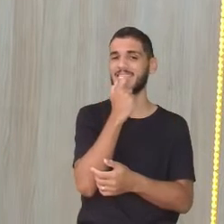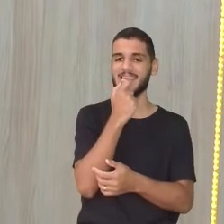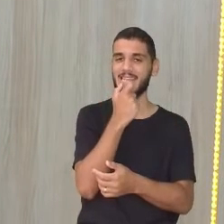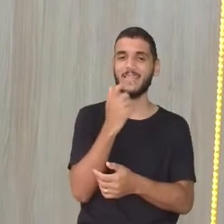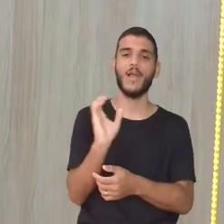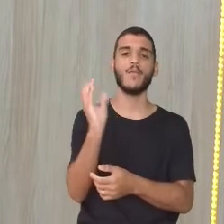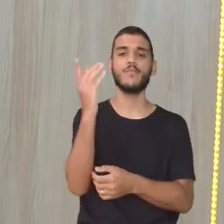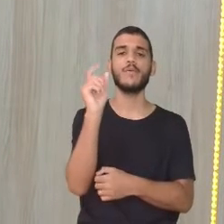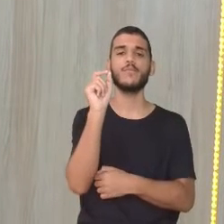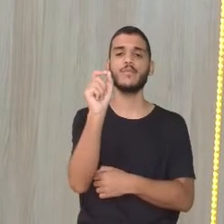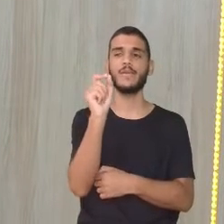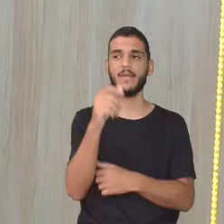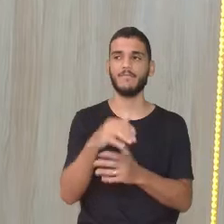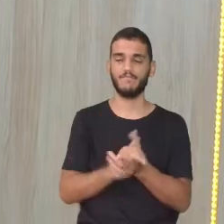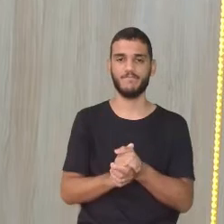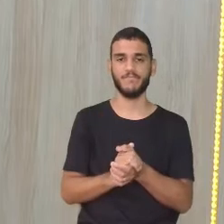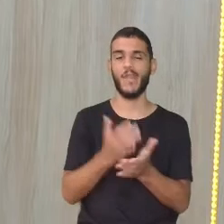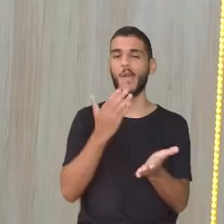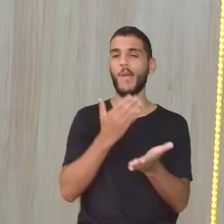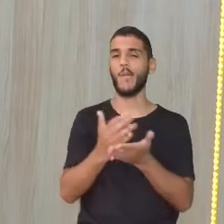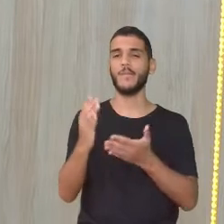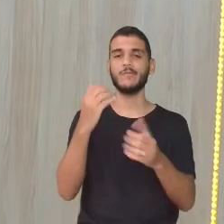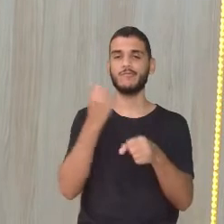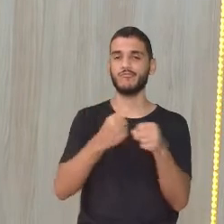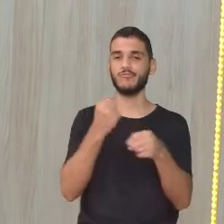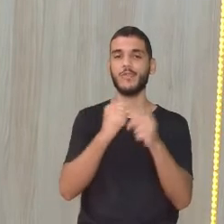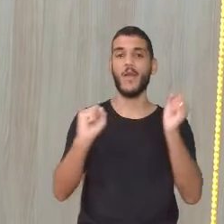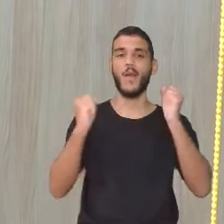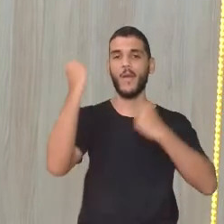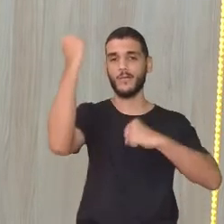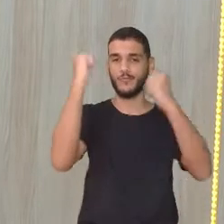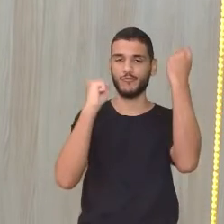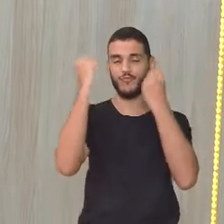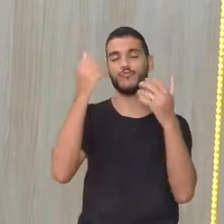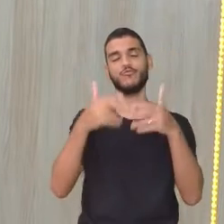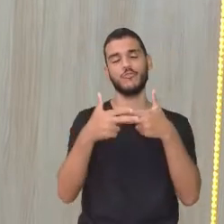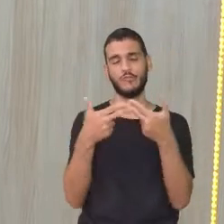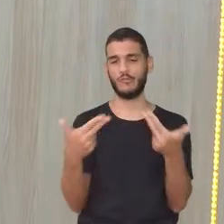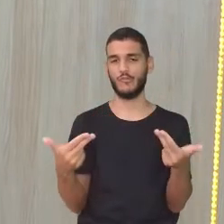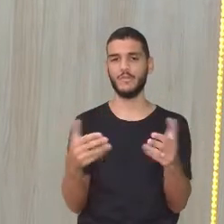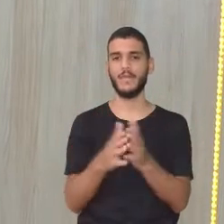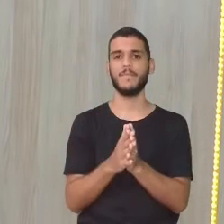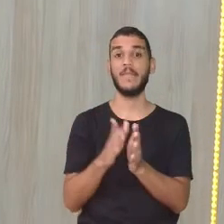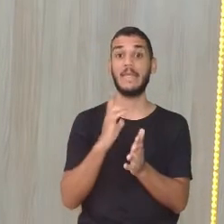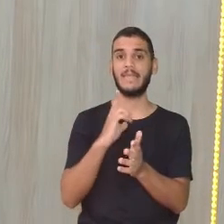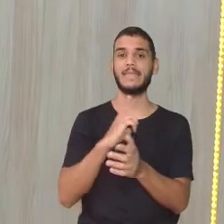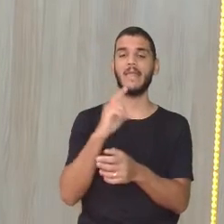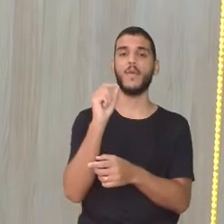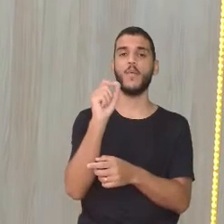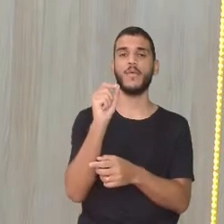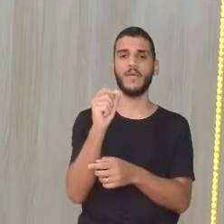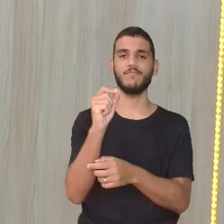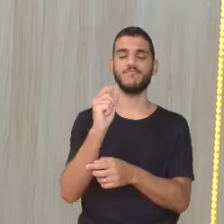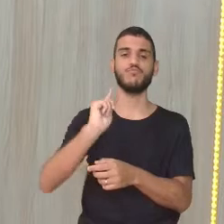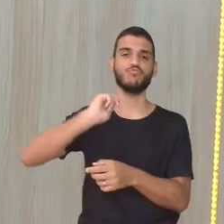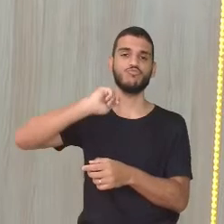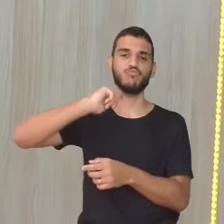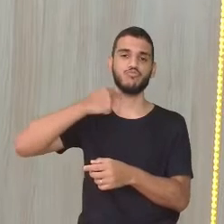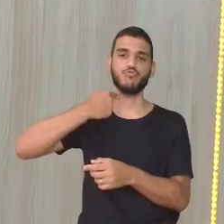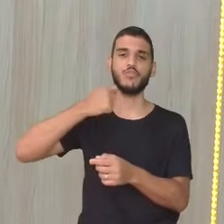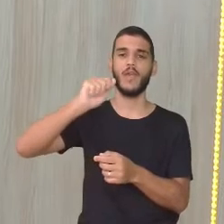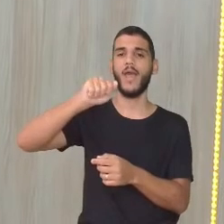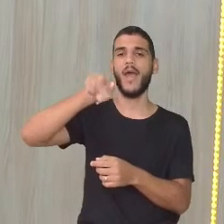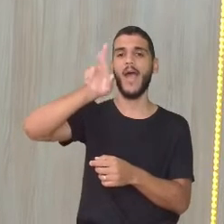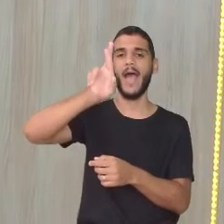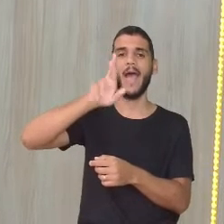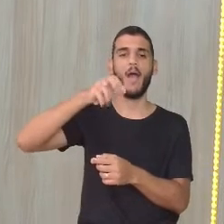né, começou-se esse negócio das indústrias e tudo mais. Então, as indústrias poluíam muito o ar atmosférico, né? E